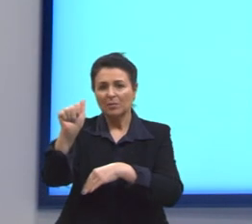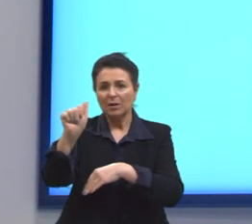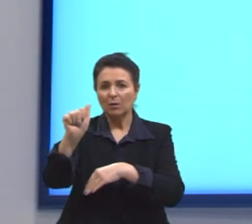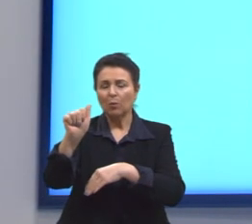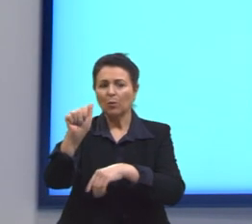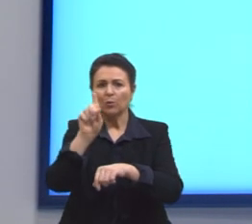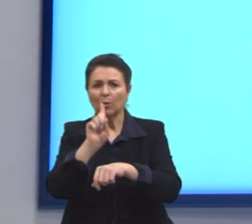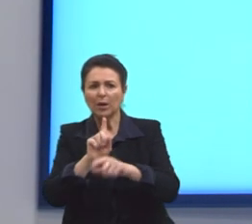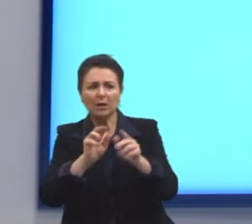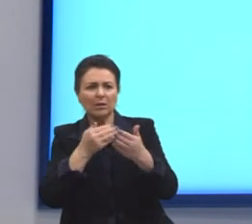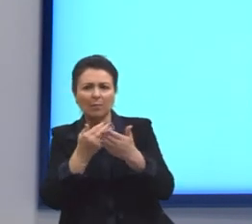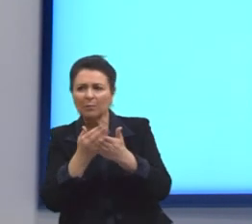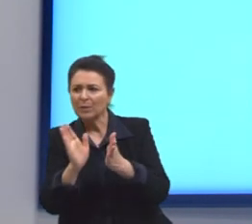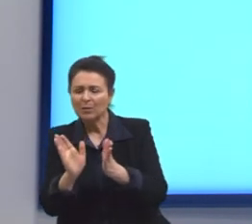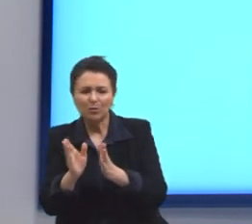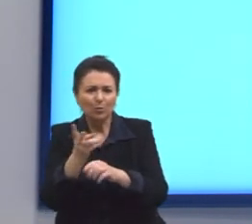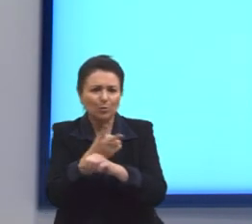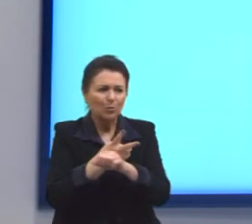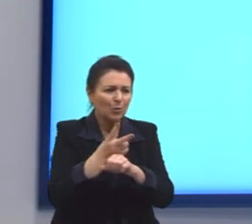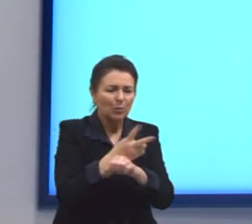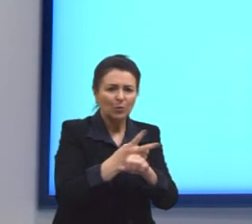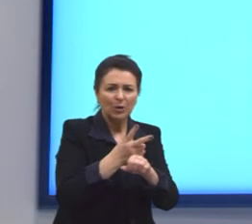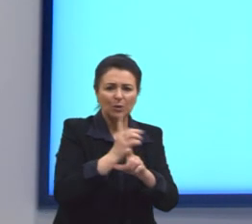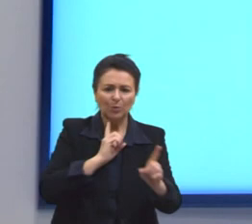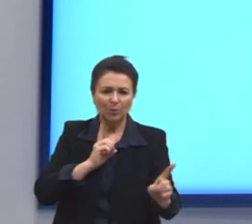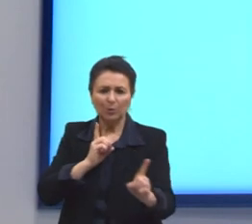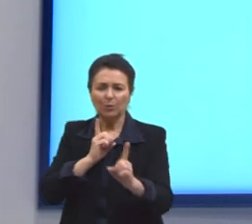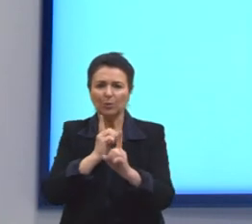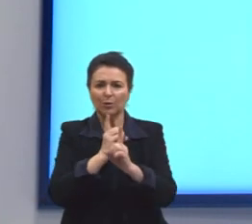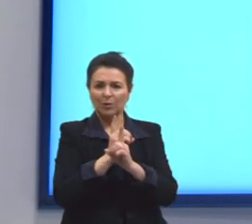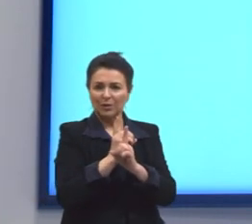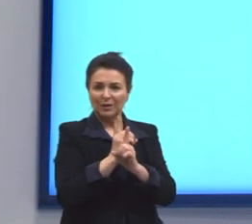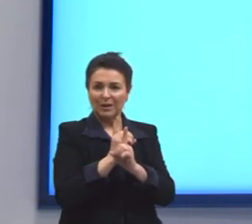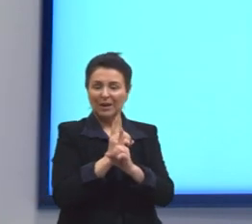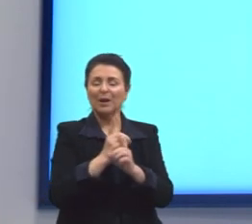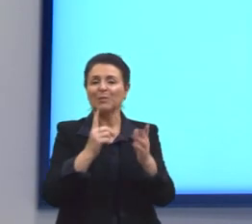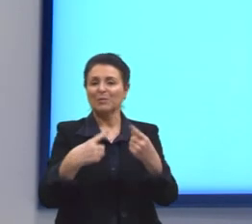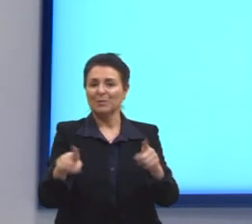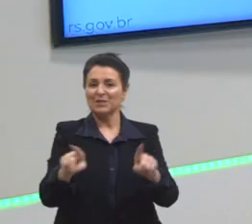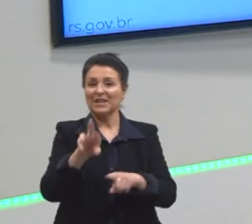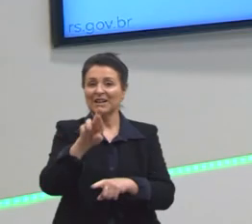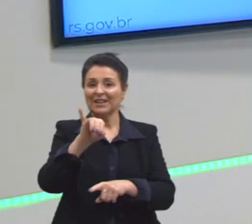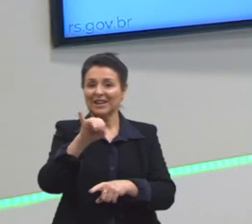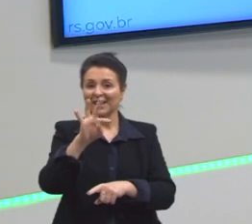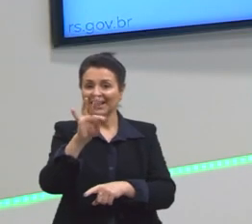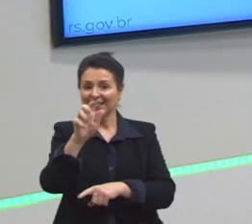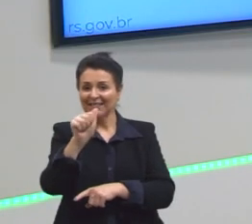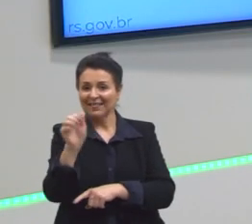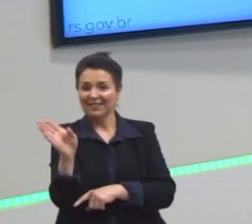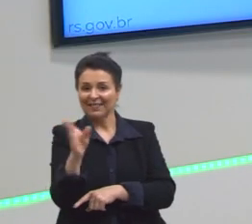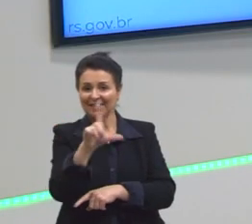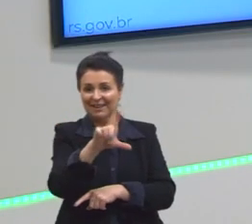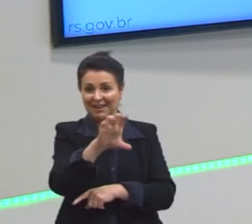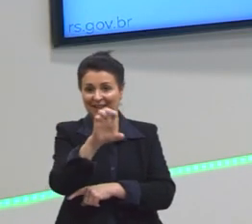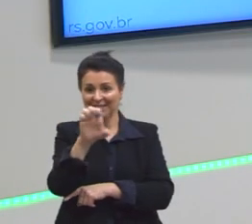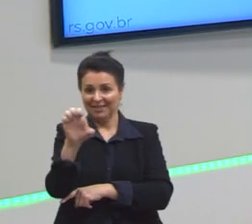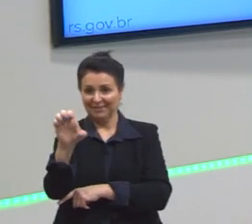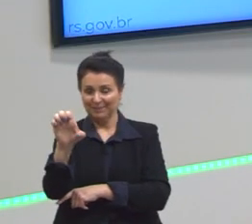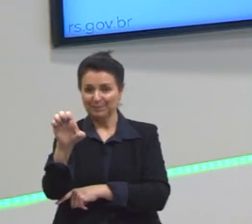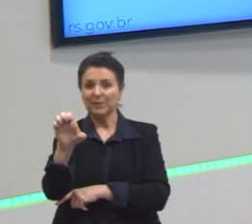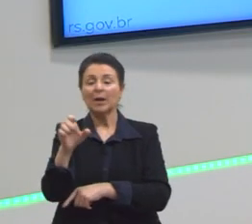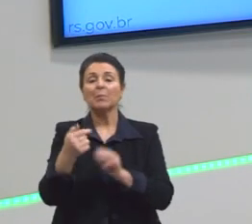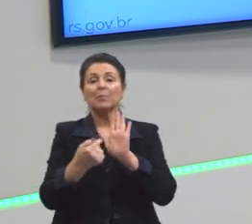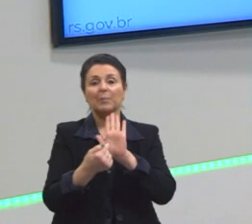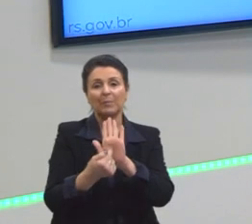procurando se encontrar. A letra da música Ovelha Negra da Rita Lee. Então, sim, aqui está, aqui se